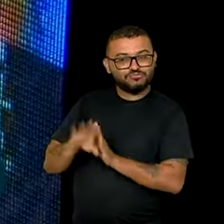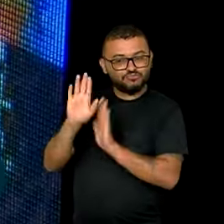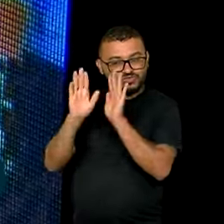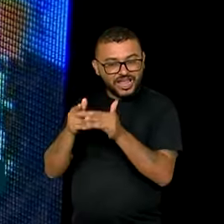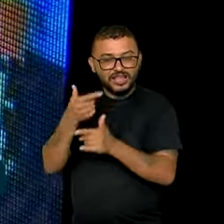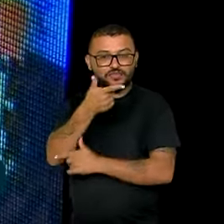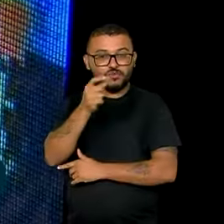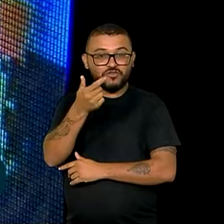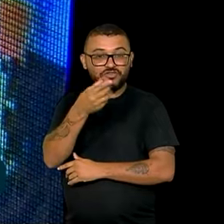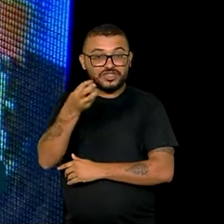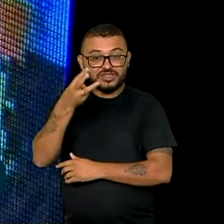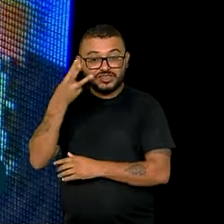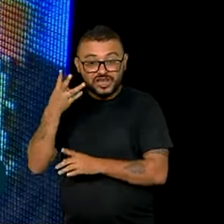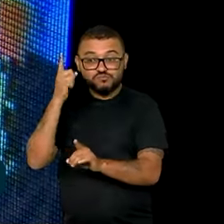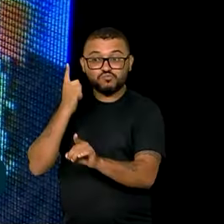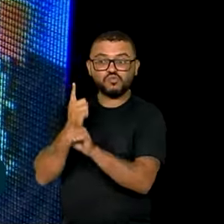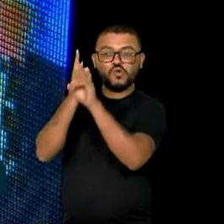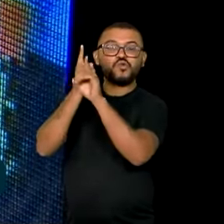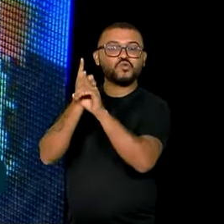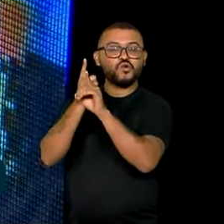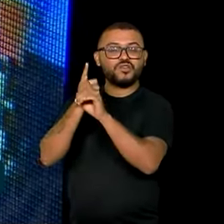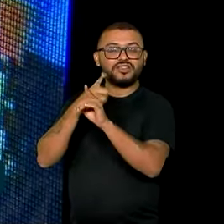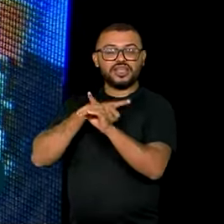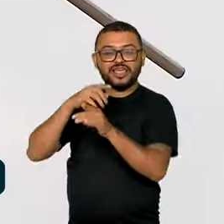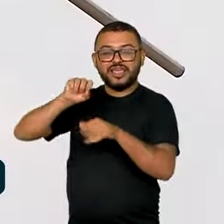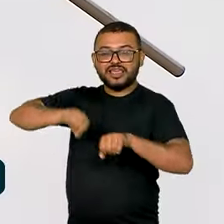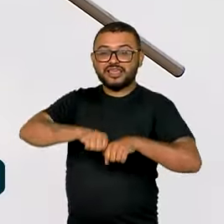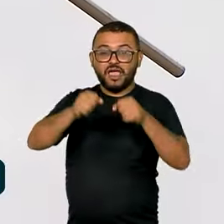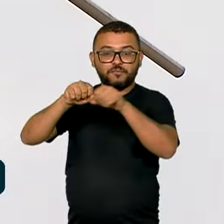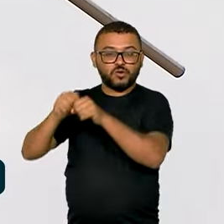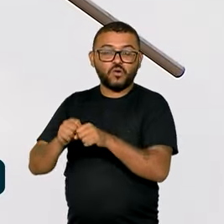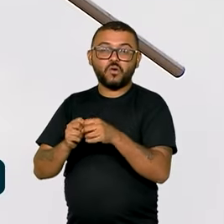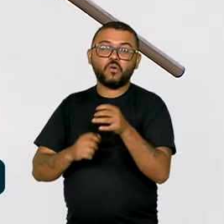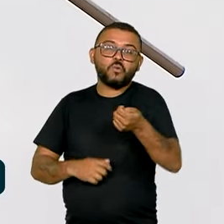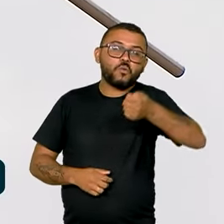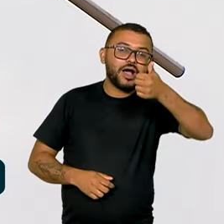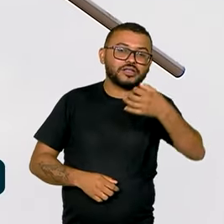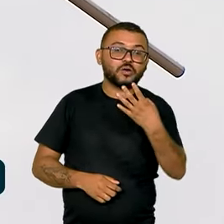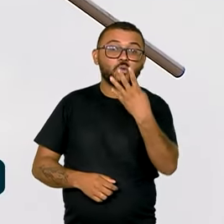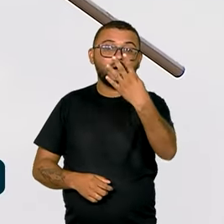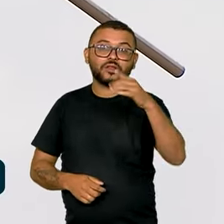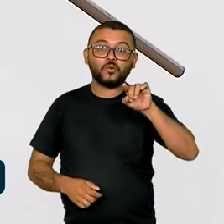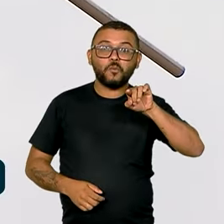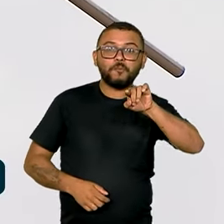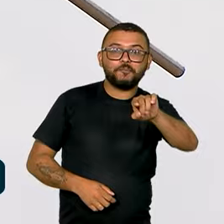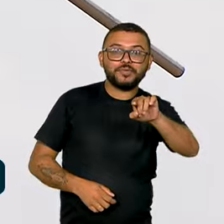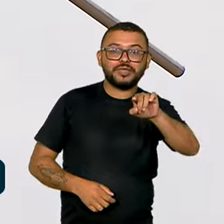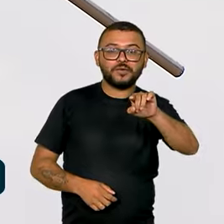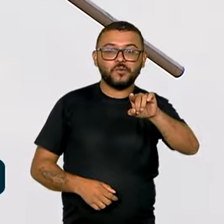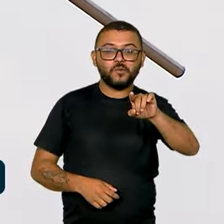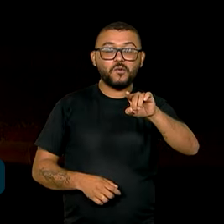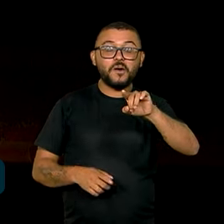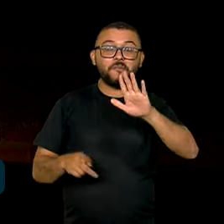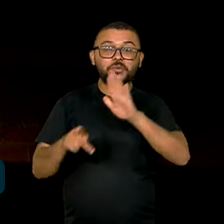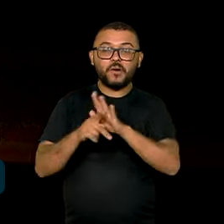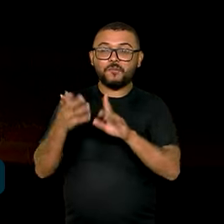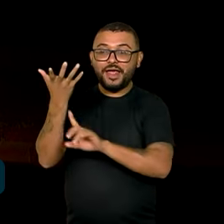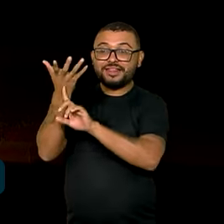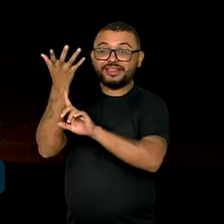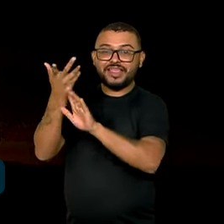em 2023, a agência derrubou o sinal de quase 4 mil decodificadores